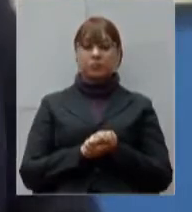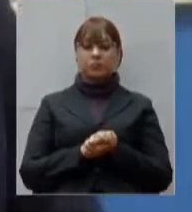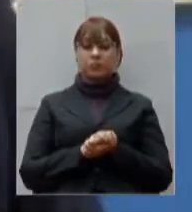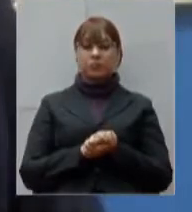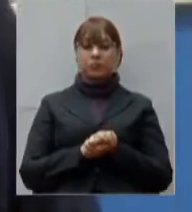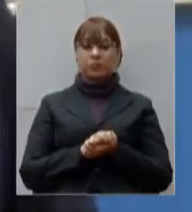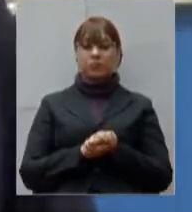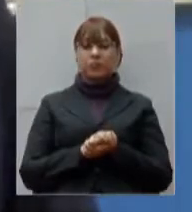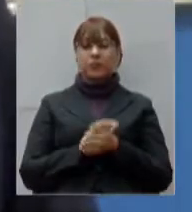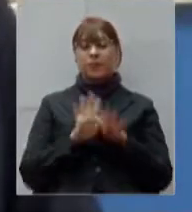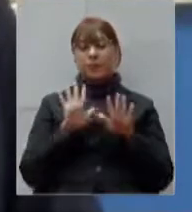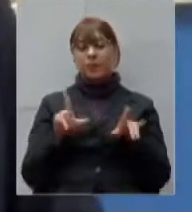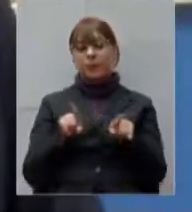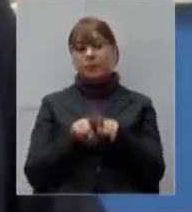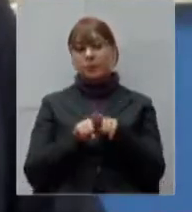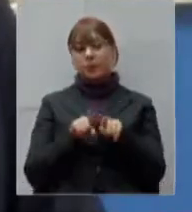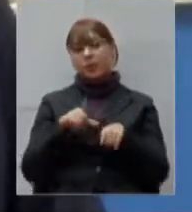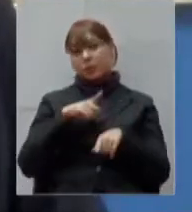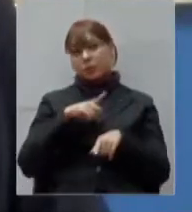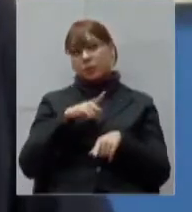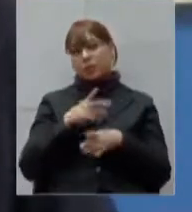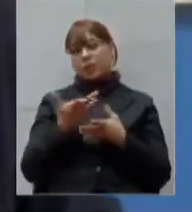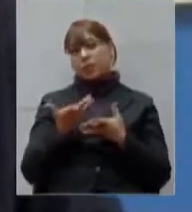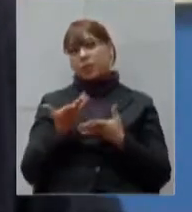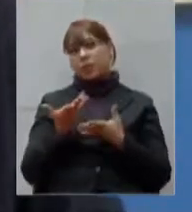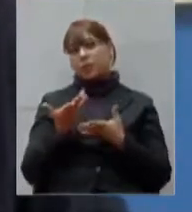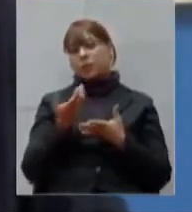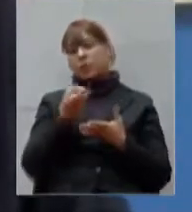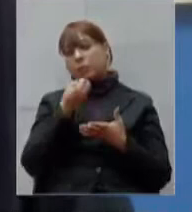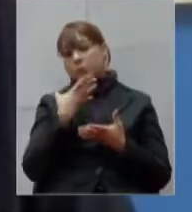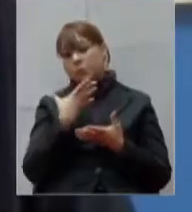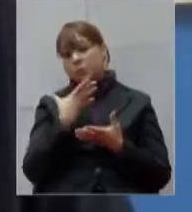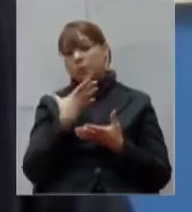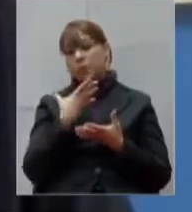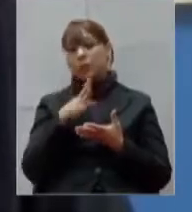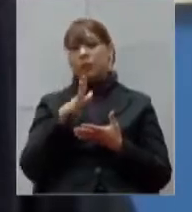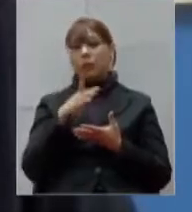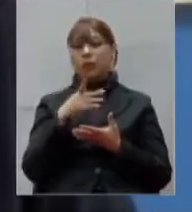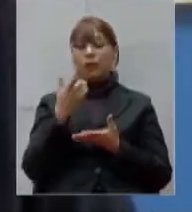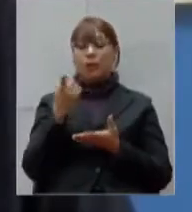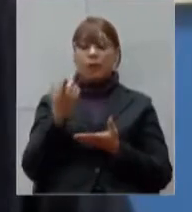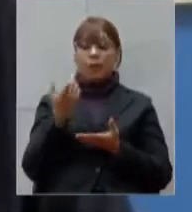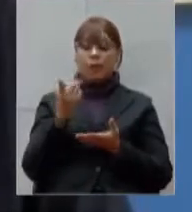tem um outro aspecto positivo que é o fomento da economia local